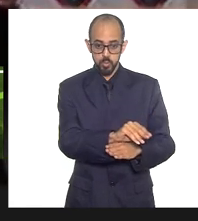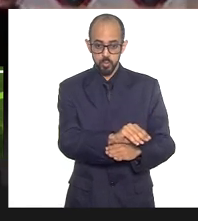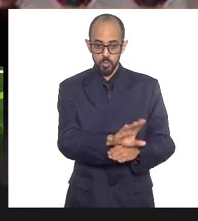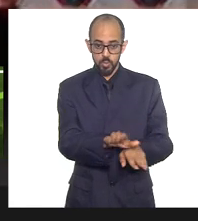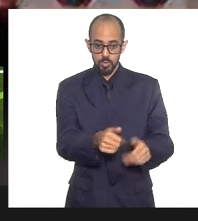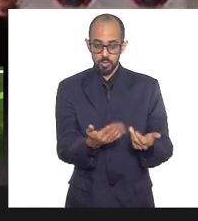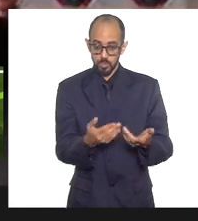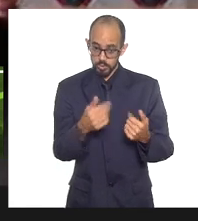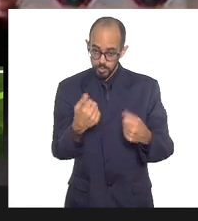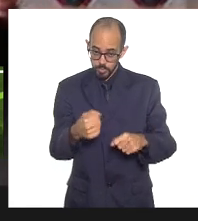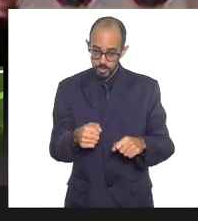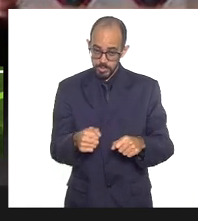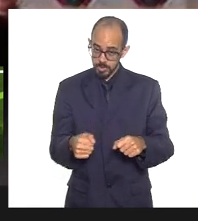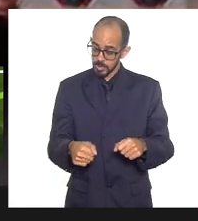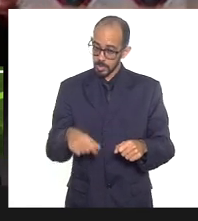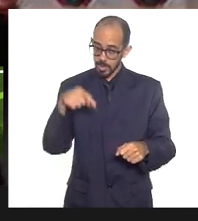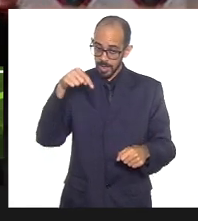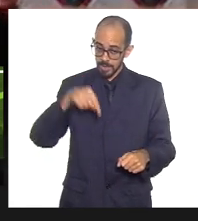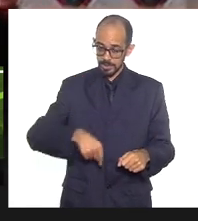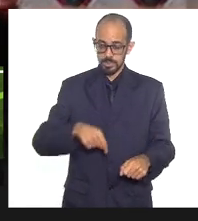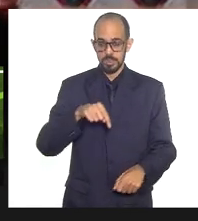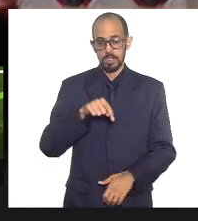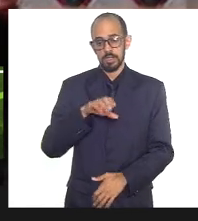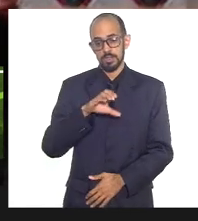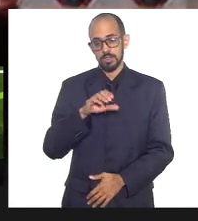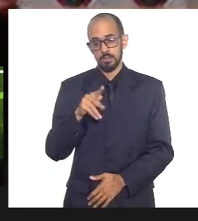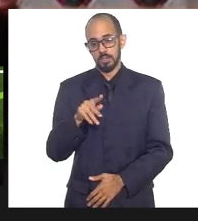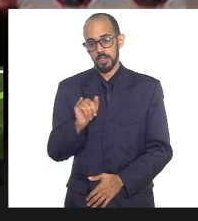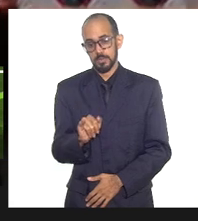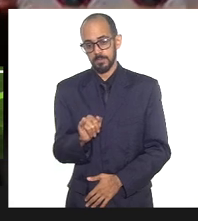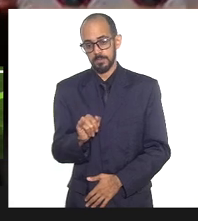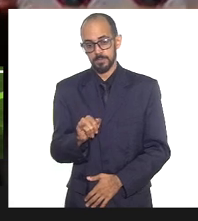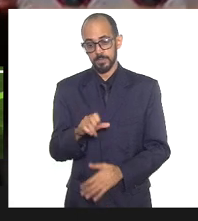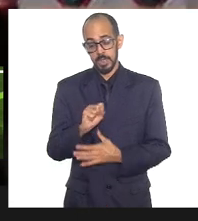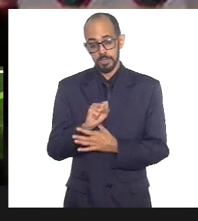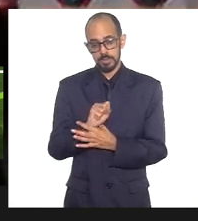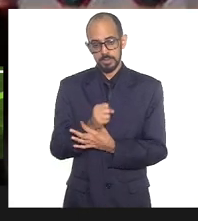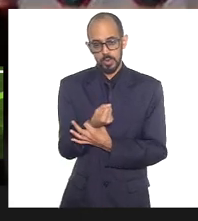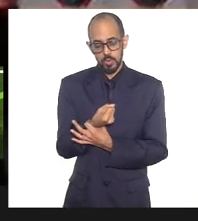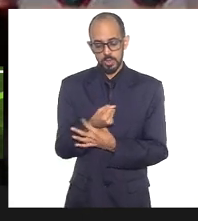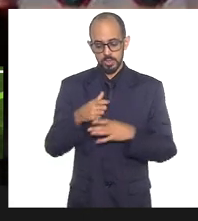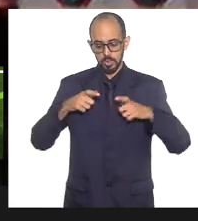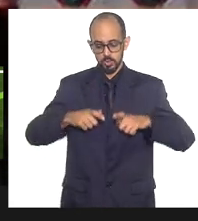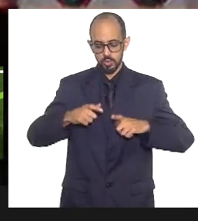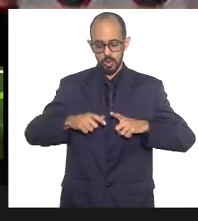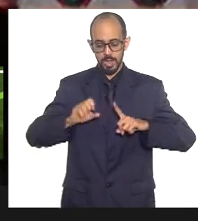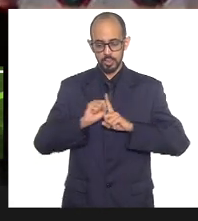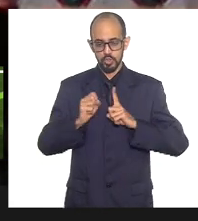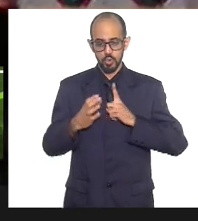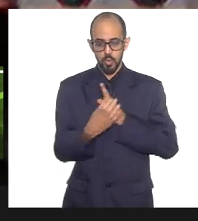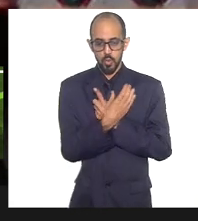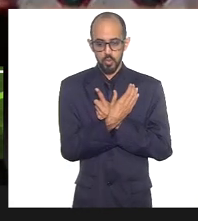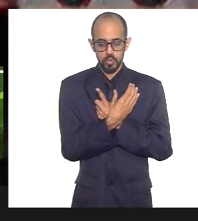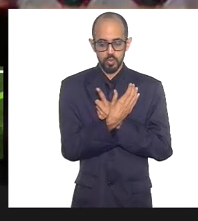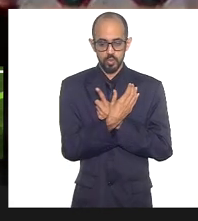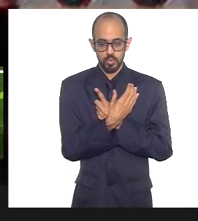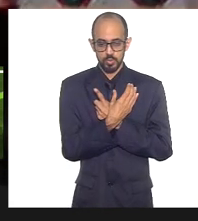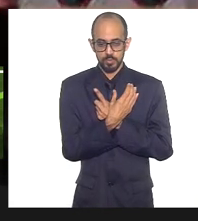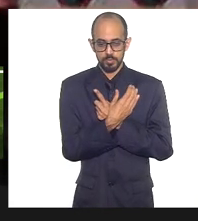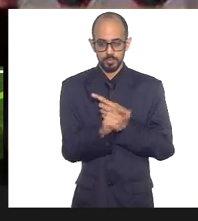no centro do relatório dessa CPI, a segurança dos locais de culto e de